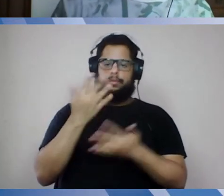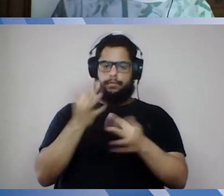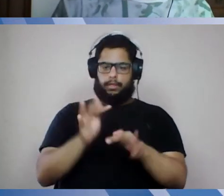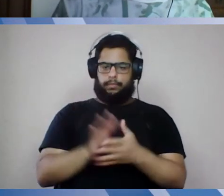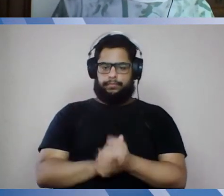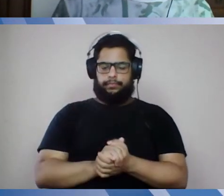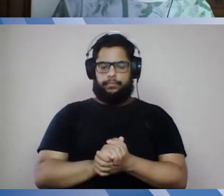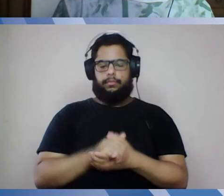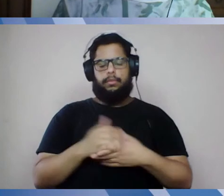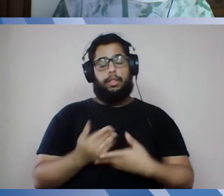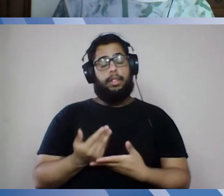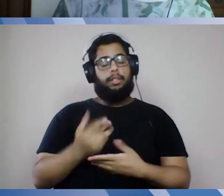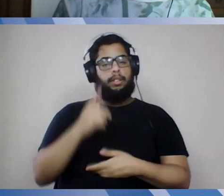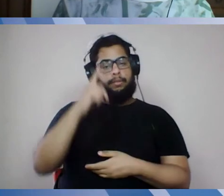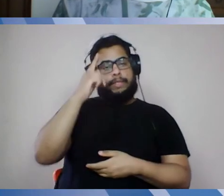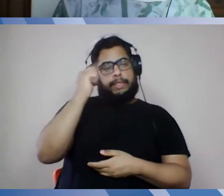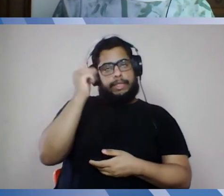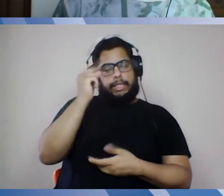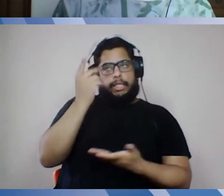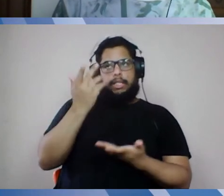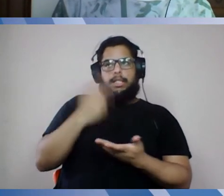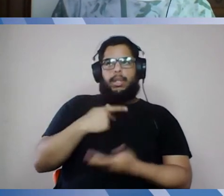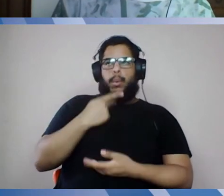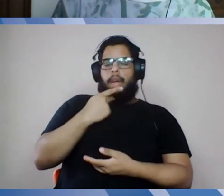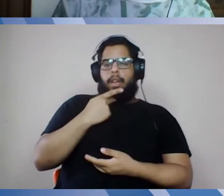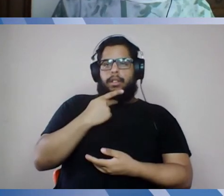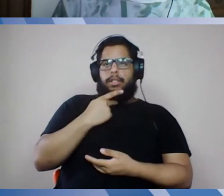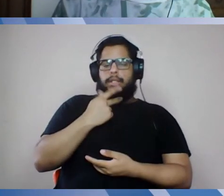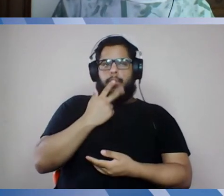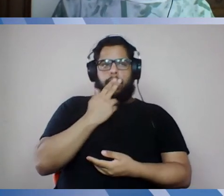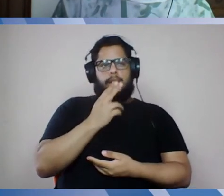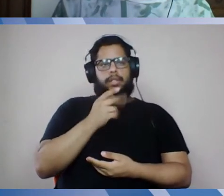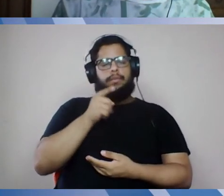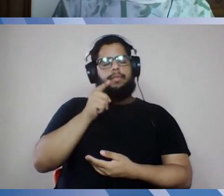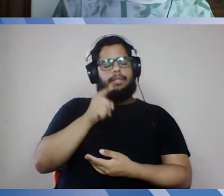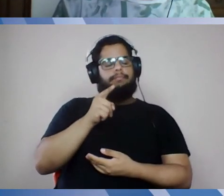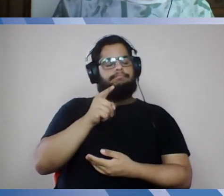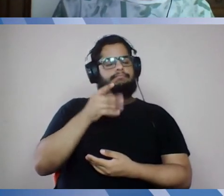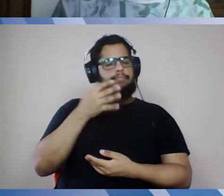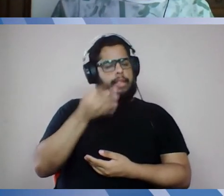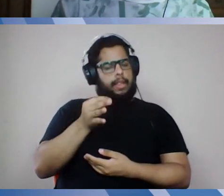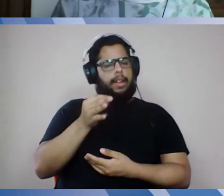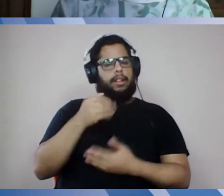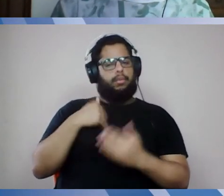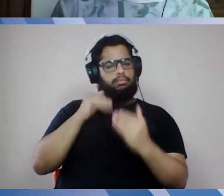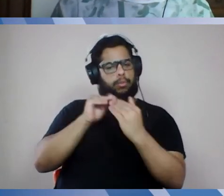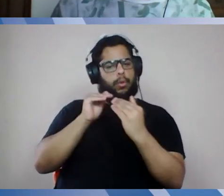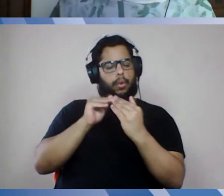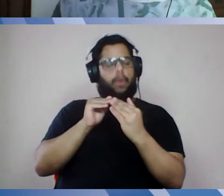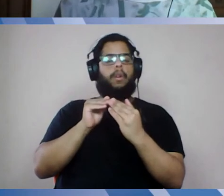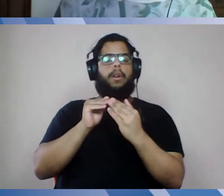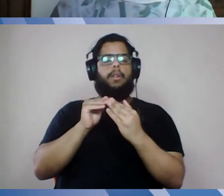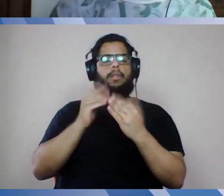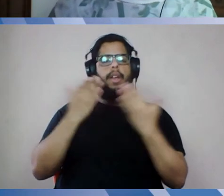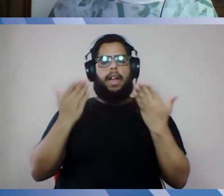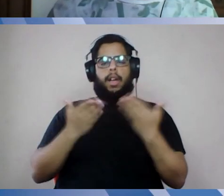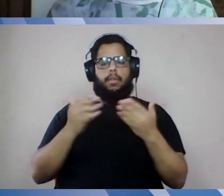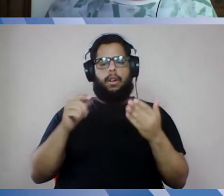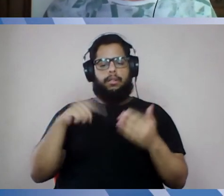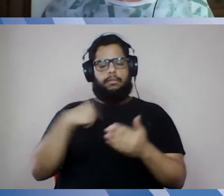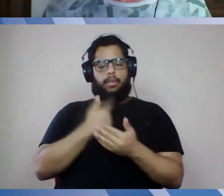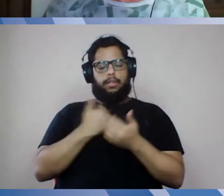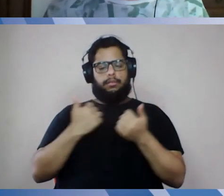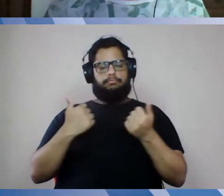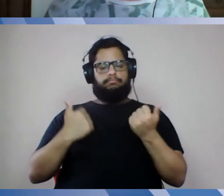Mariana, eu acho que vou seguir na sua linha a ideia exatamente essa de trabalharmos agora juntos,